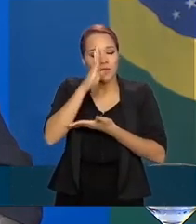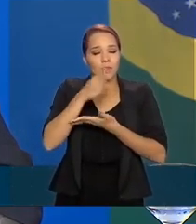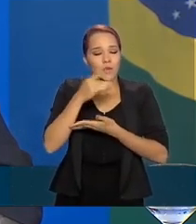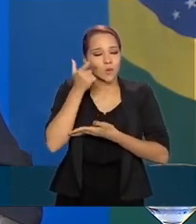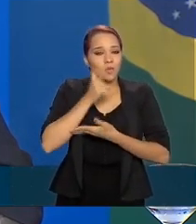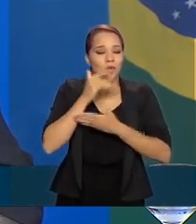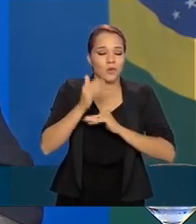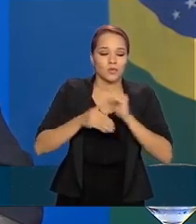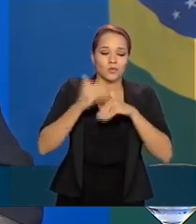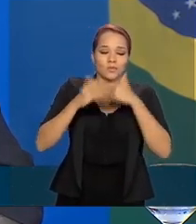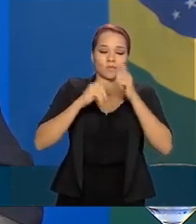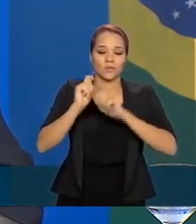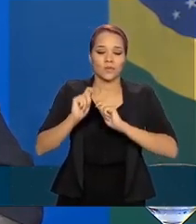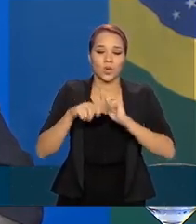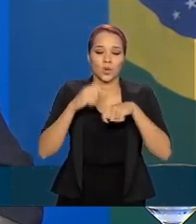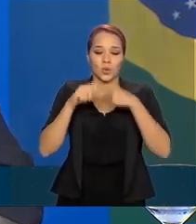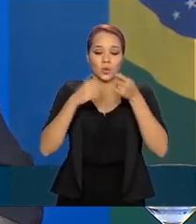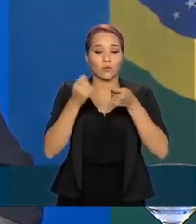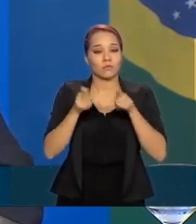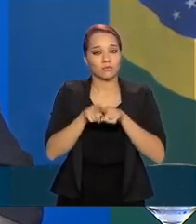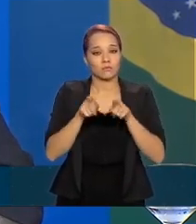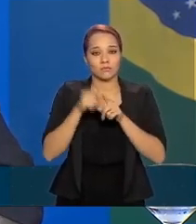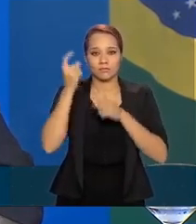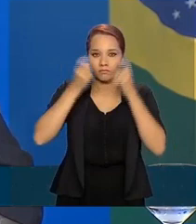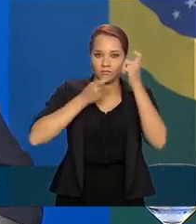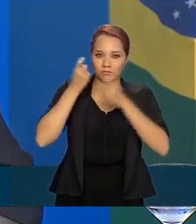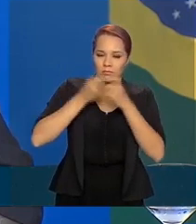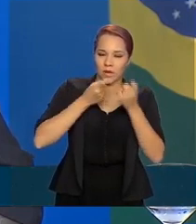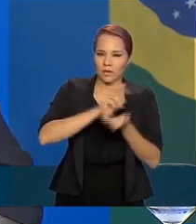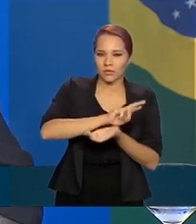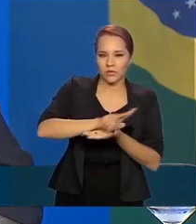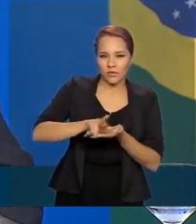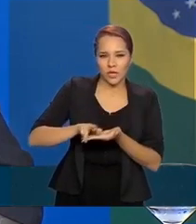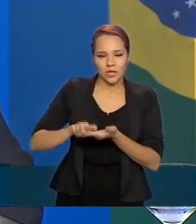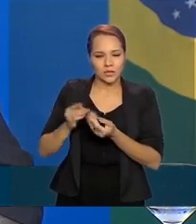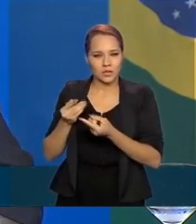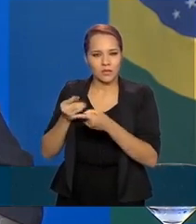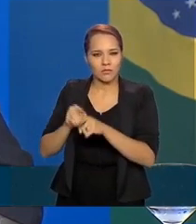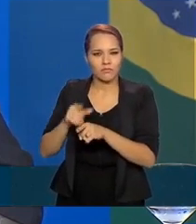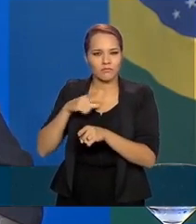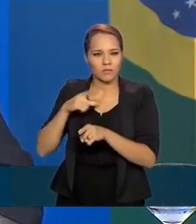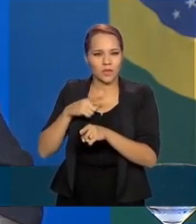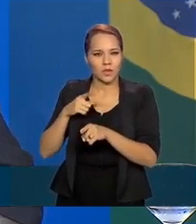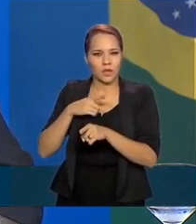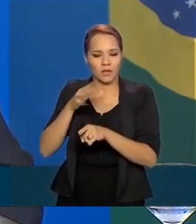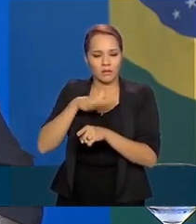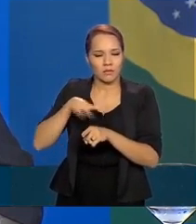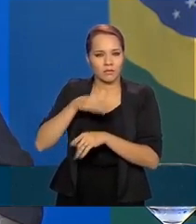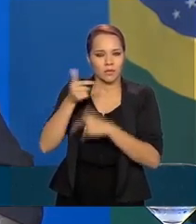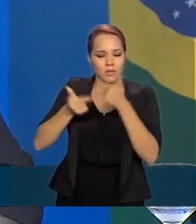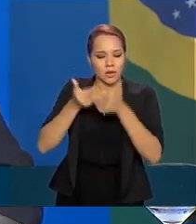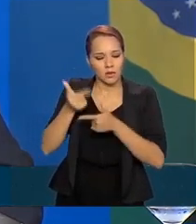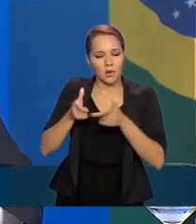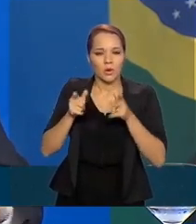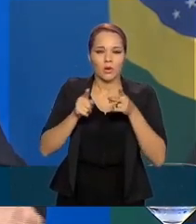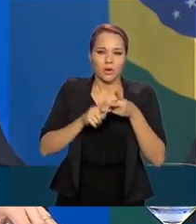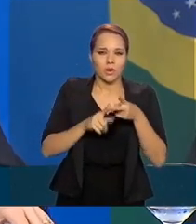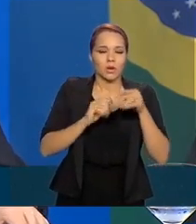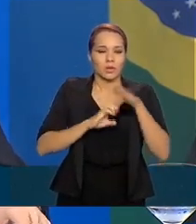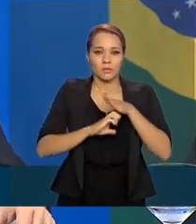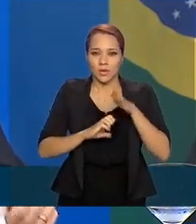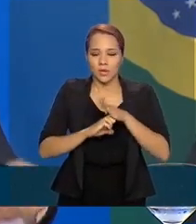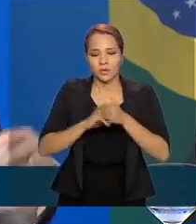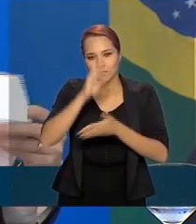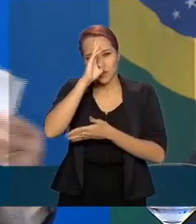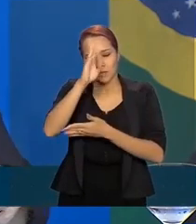econômica. E diz também, estamos preocupados com os tremendos desafios que confrontam os trabalhadores e as empresas, especialmente